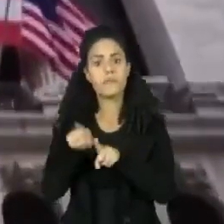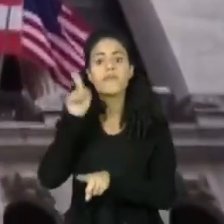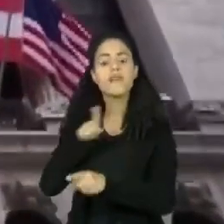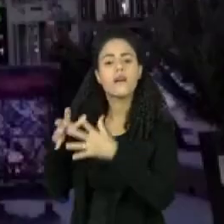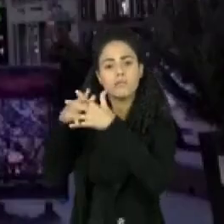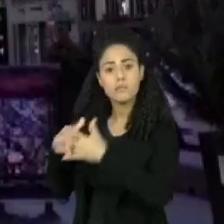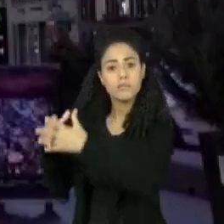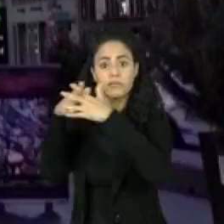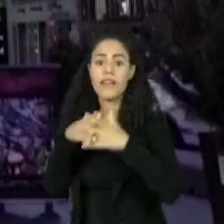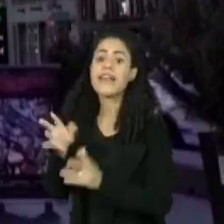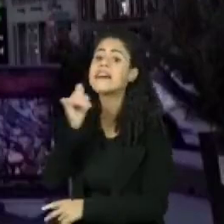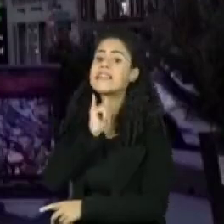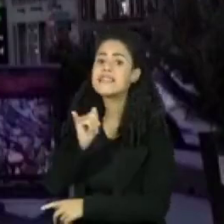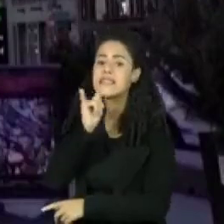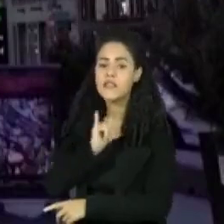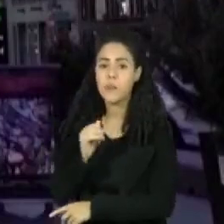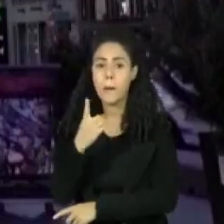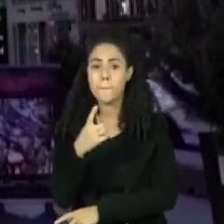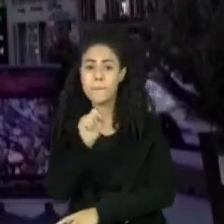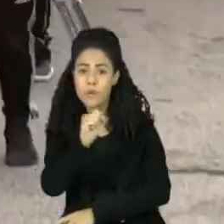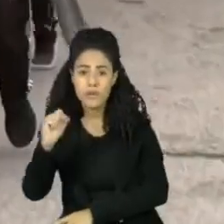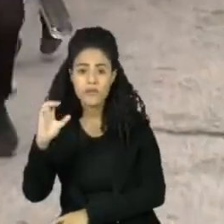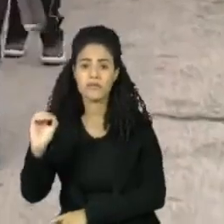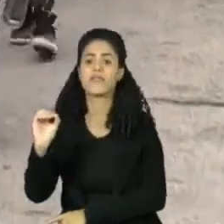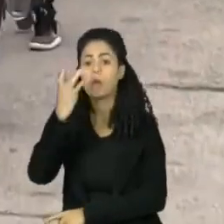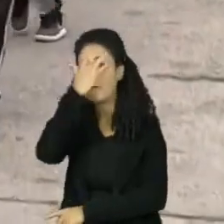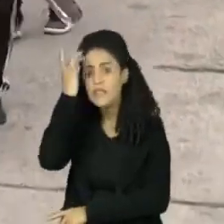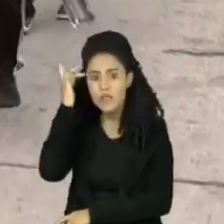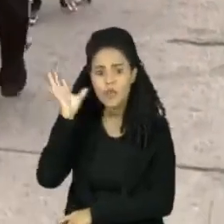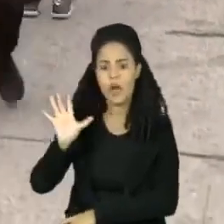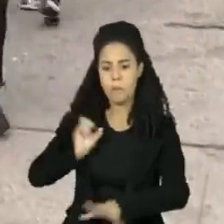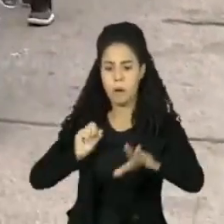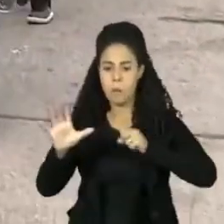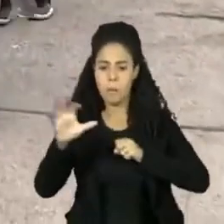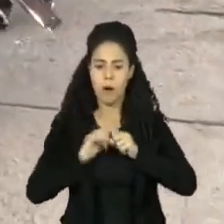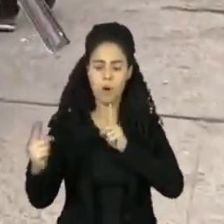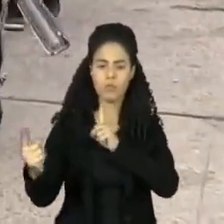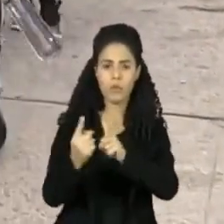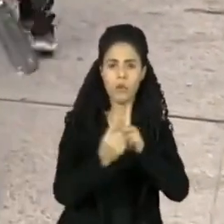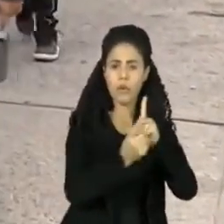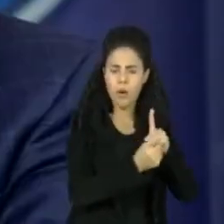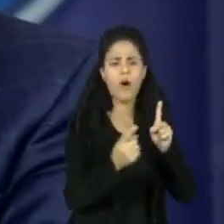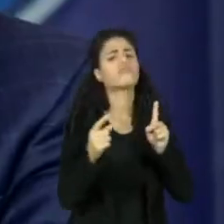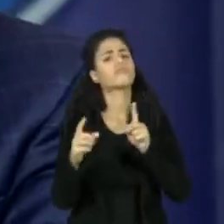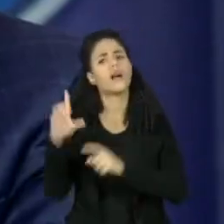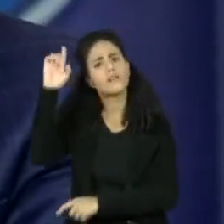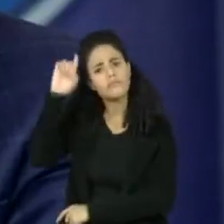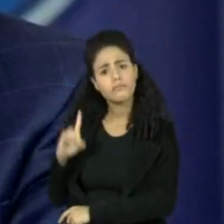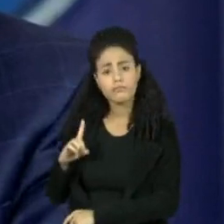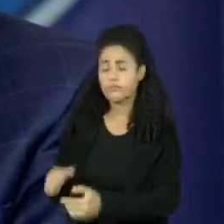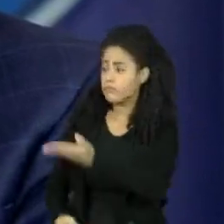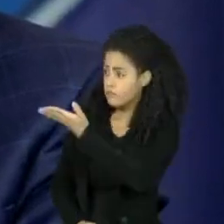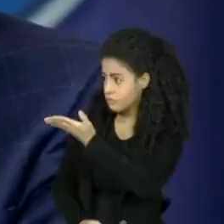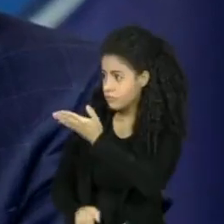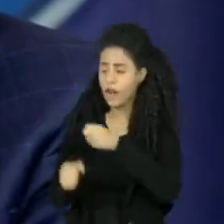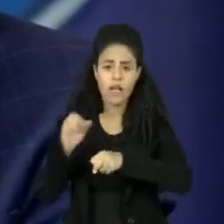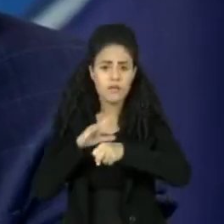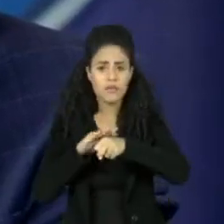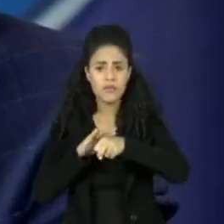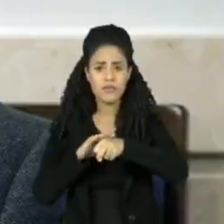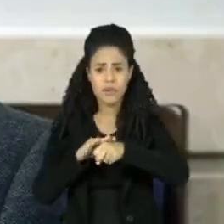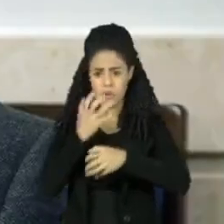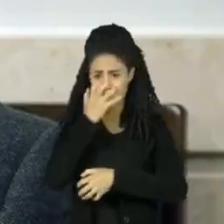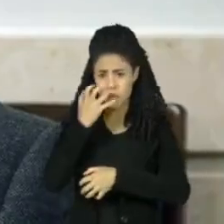Unidos, por exemplo, já são mais de 1.800 confirmações, o que levou o diretor do Instituto Nacional de Alergias e Doenças